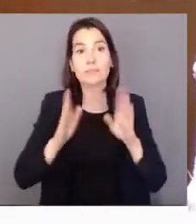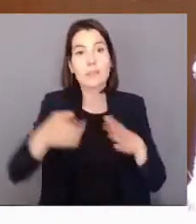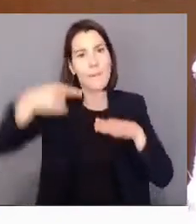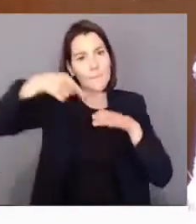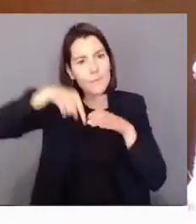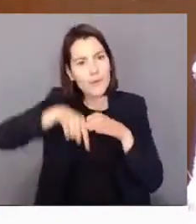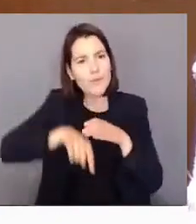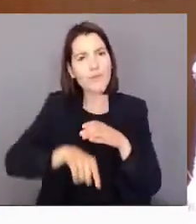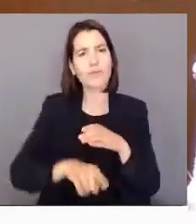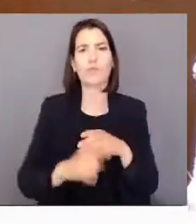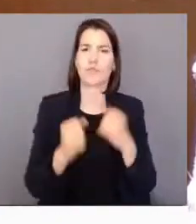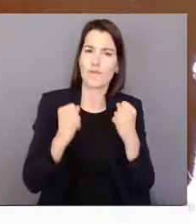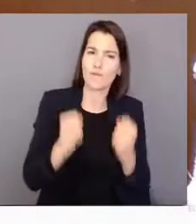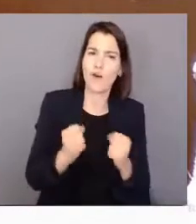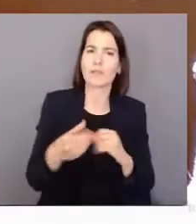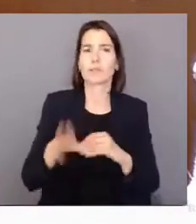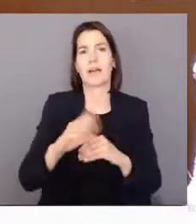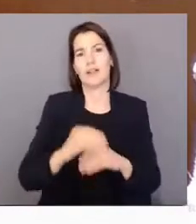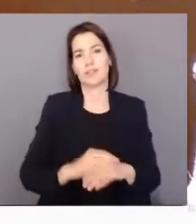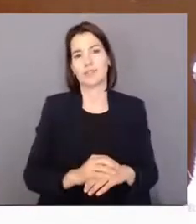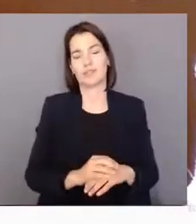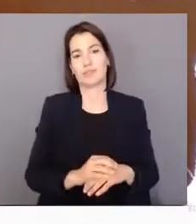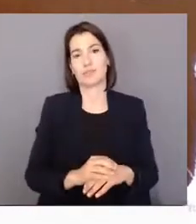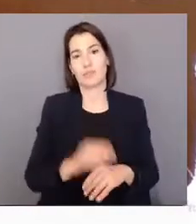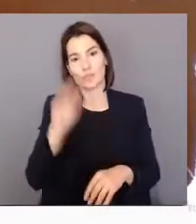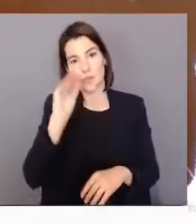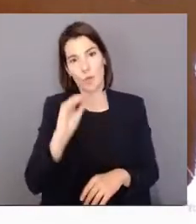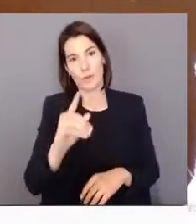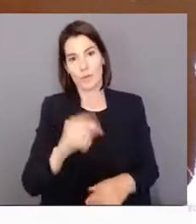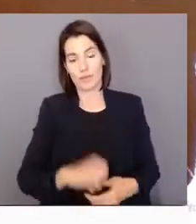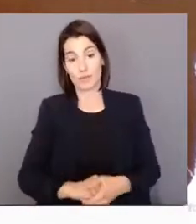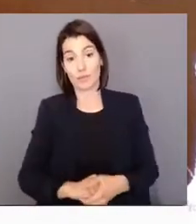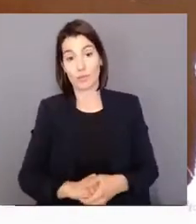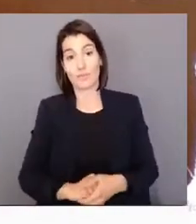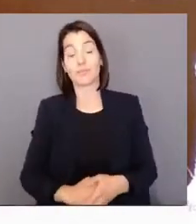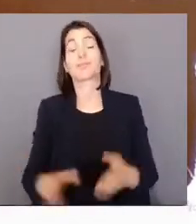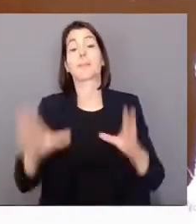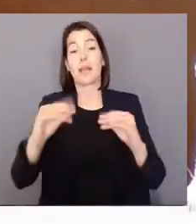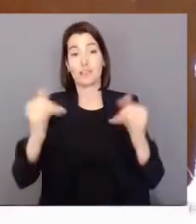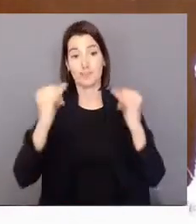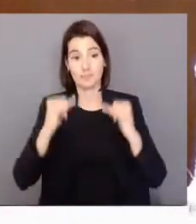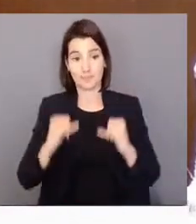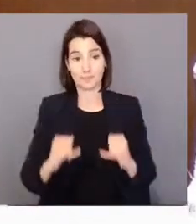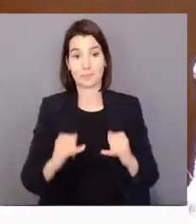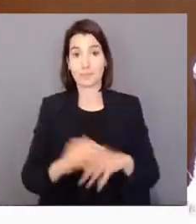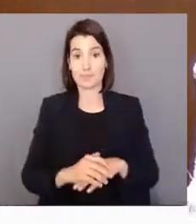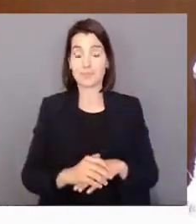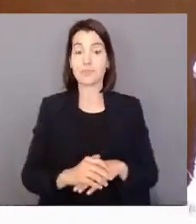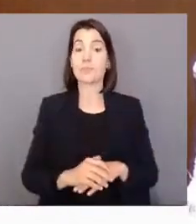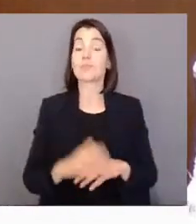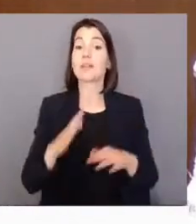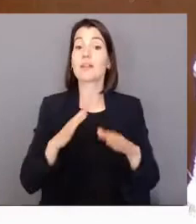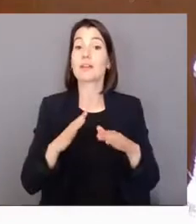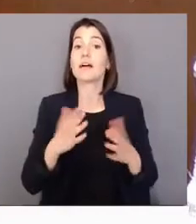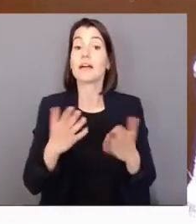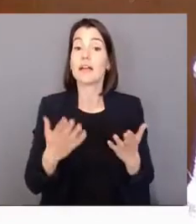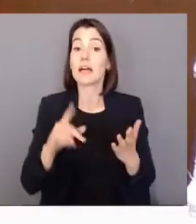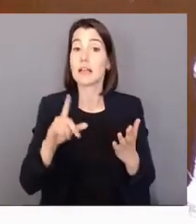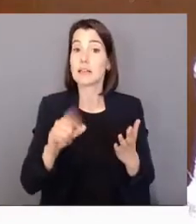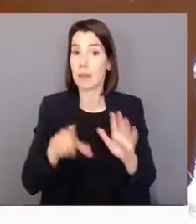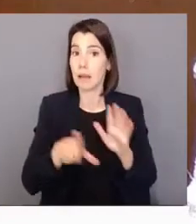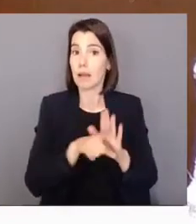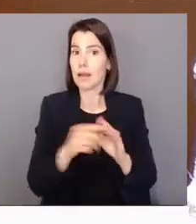Mais densidade. E é isso que eu vos recomendo. Depois, reparem, fazem já, até vão além da lei, a